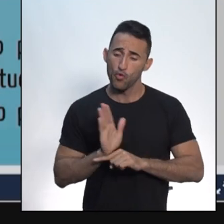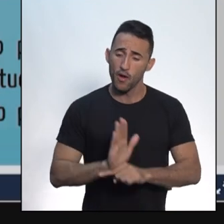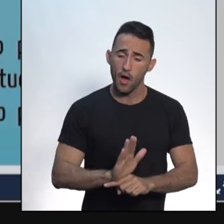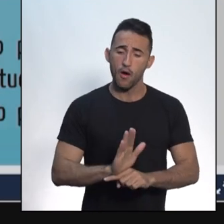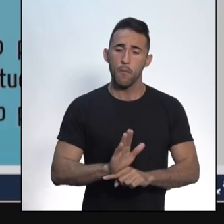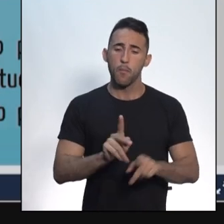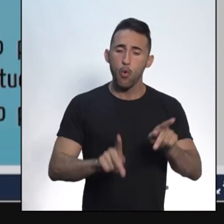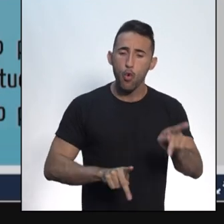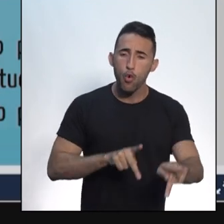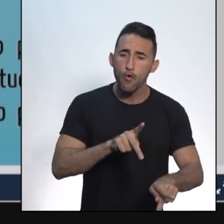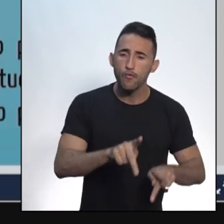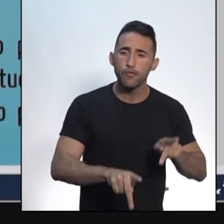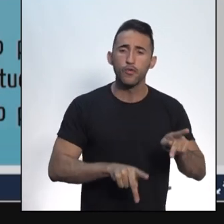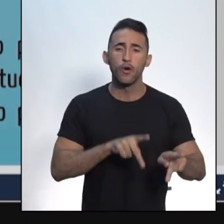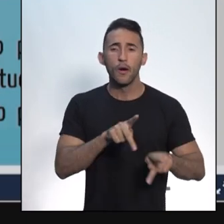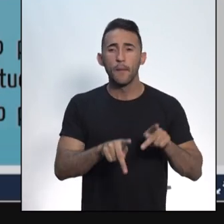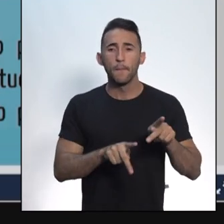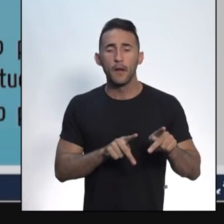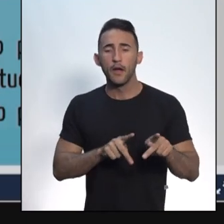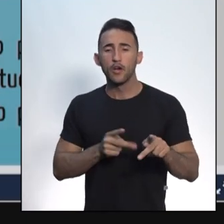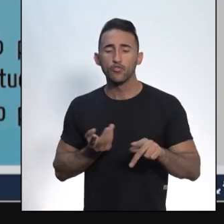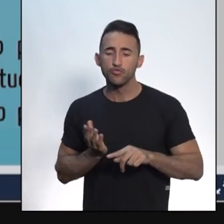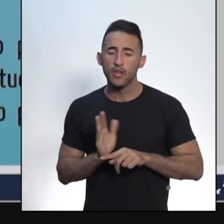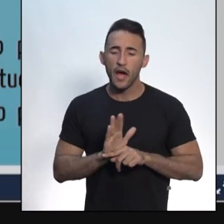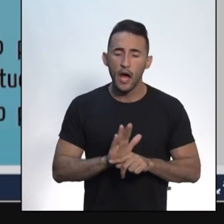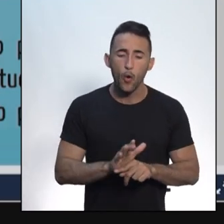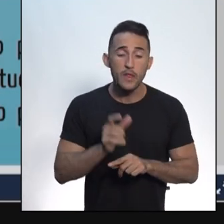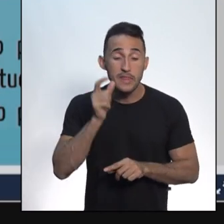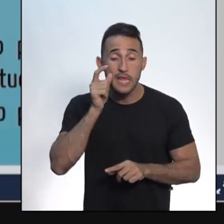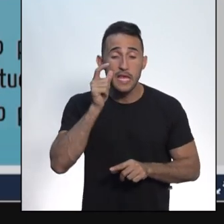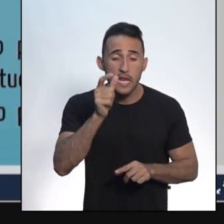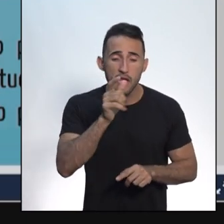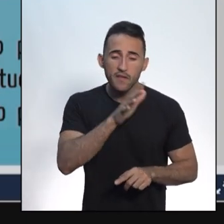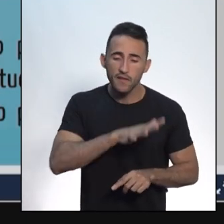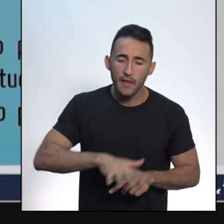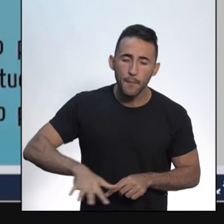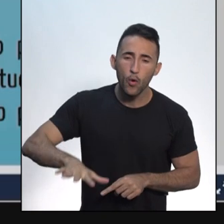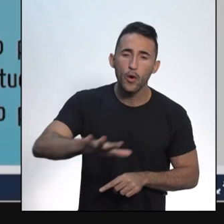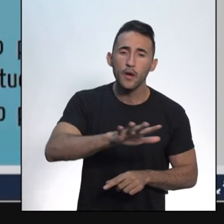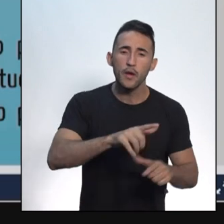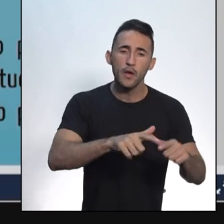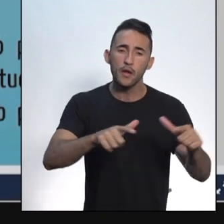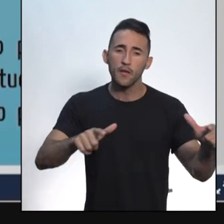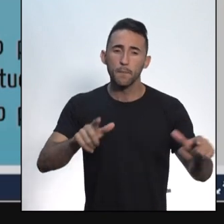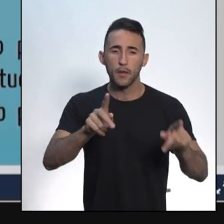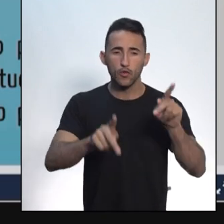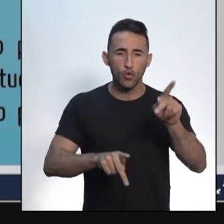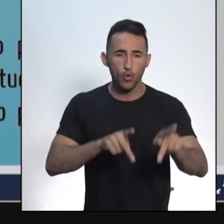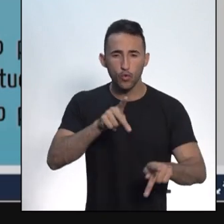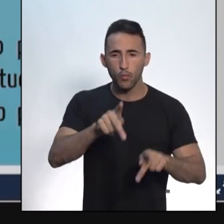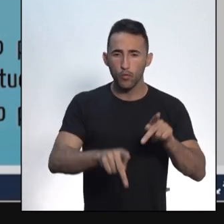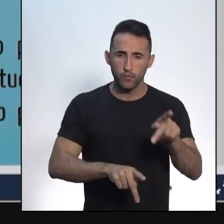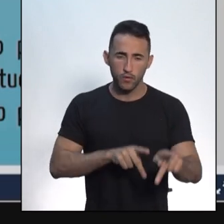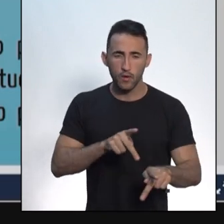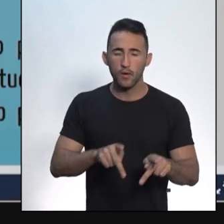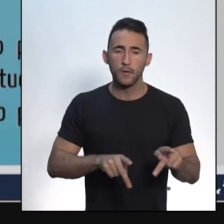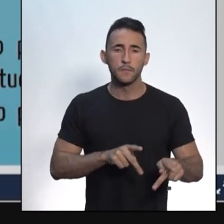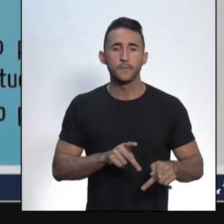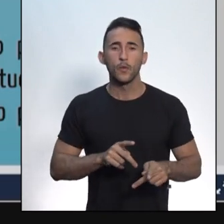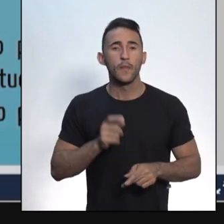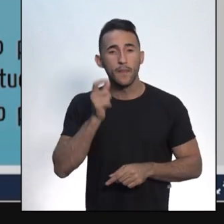beneficiar o interesse coletivo, para resolver os problemas que atingem um grande número de